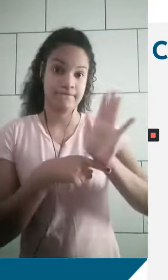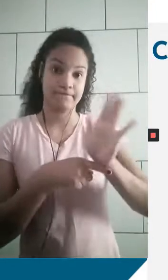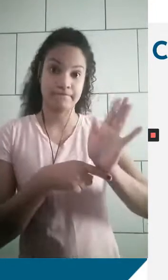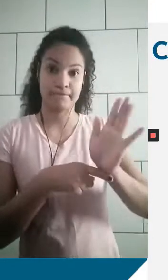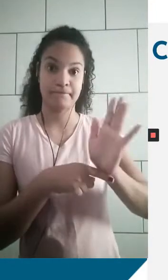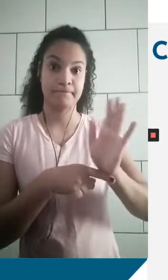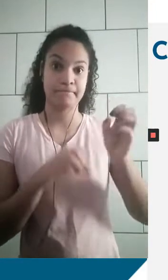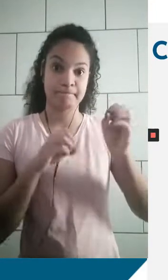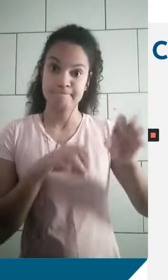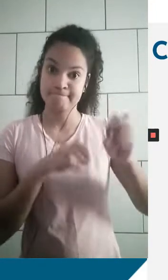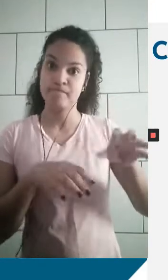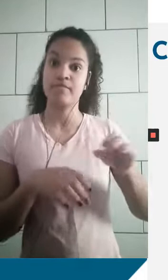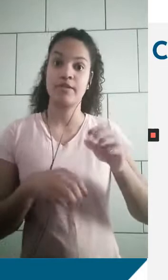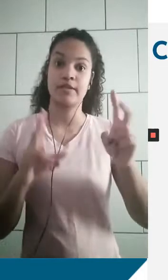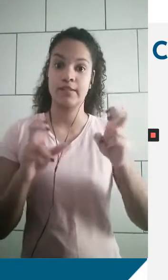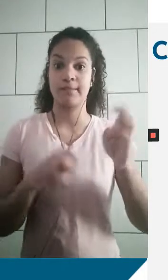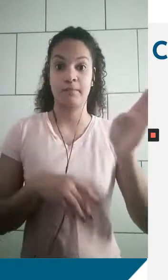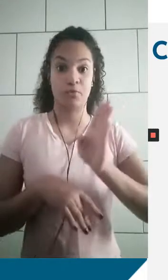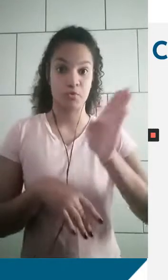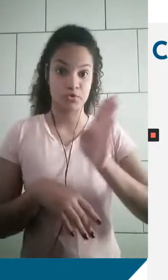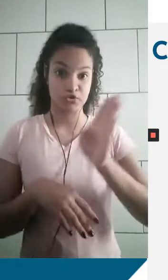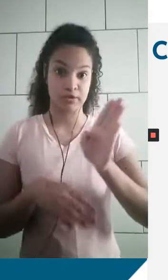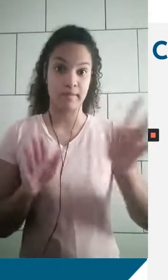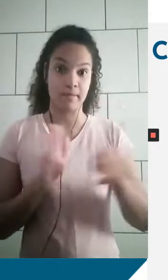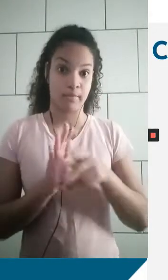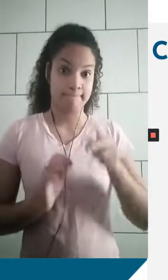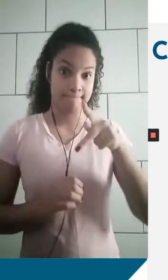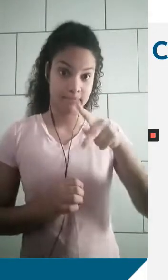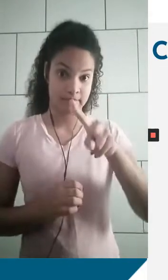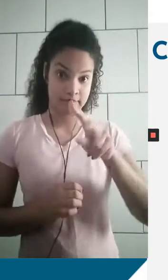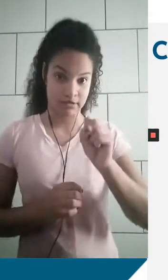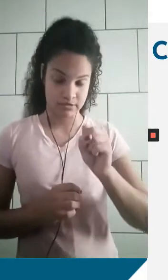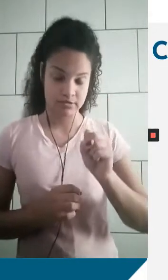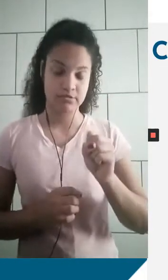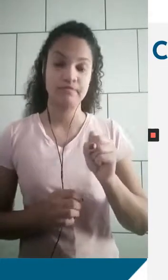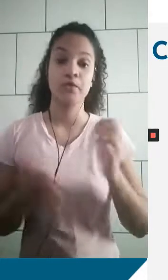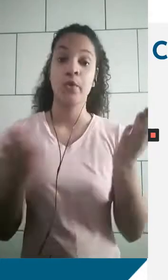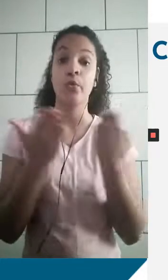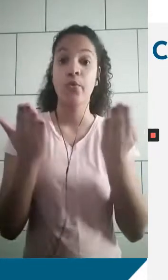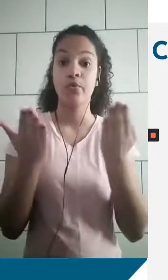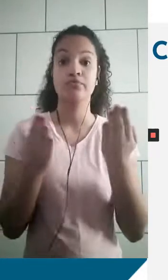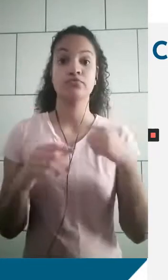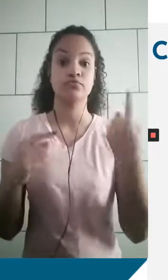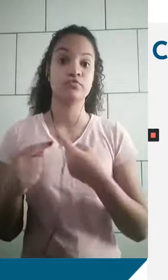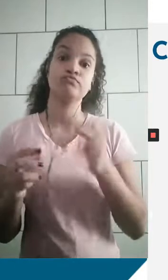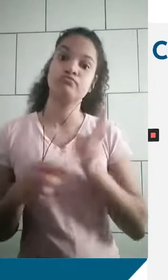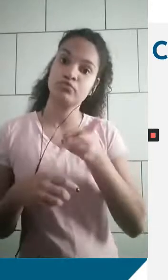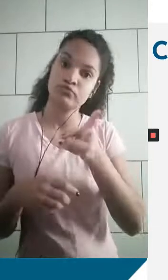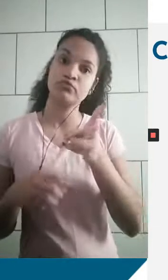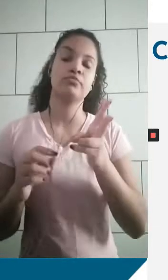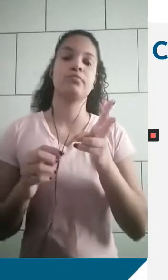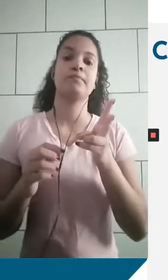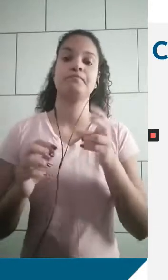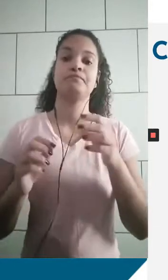vídeos de biologia do pré-vestibular social, pré-vestibular social e hoje fazendo a